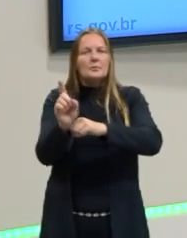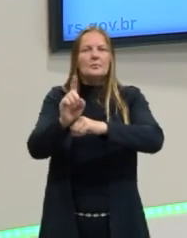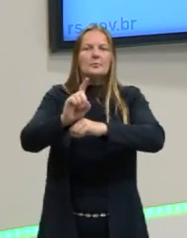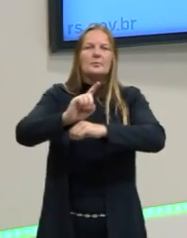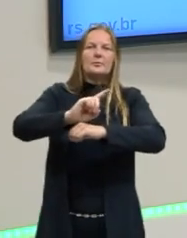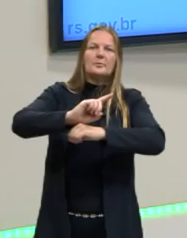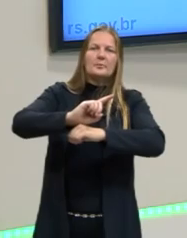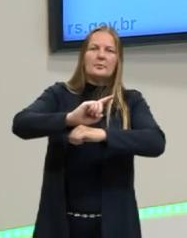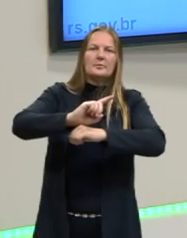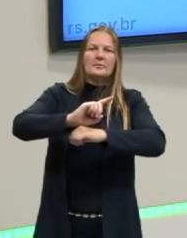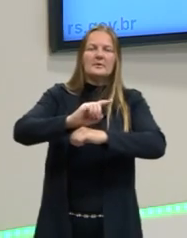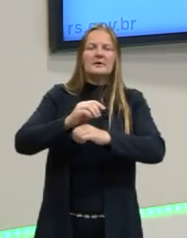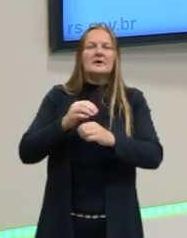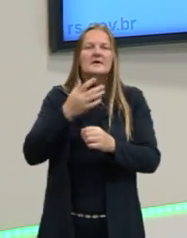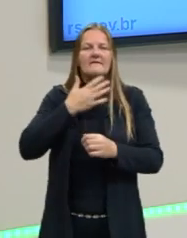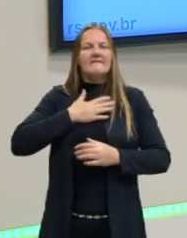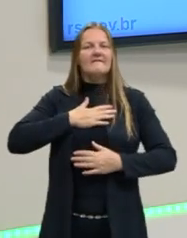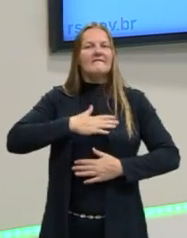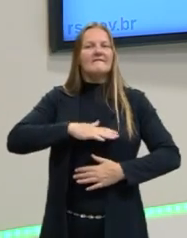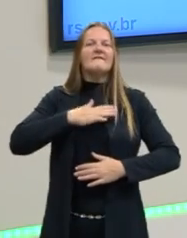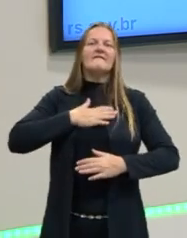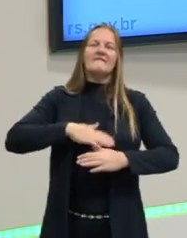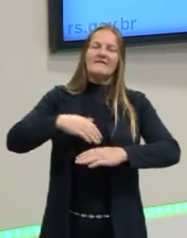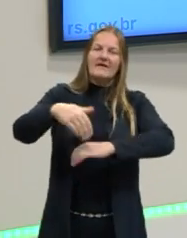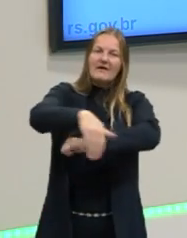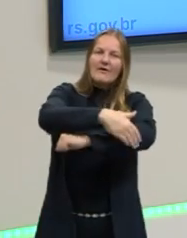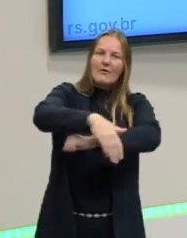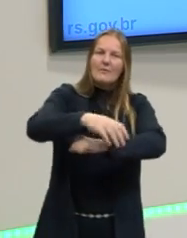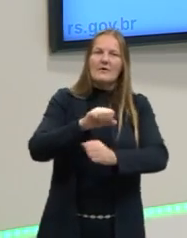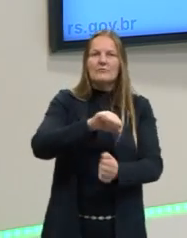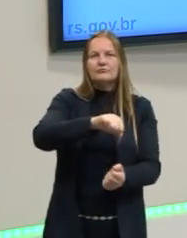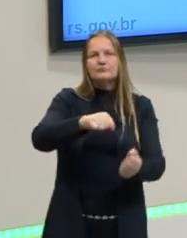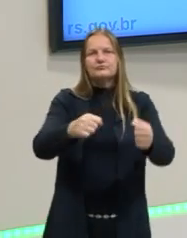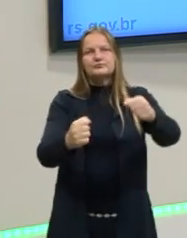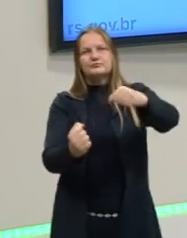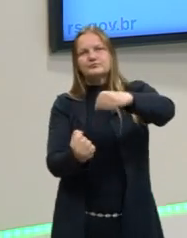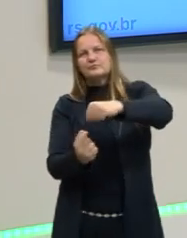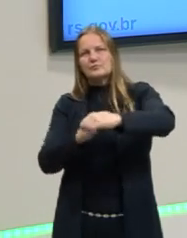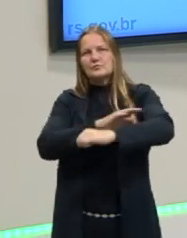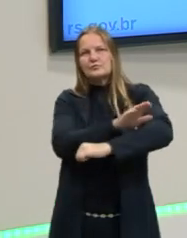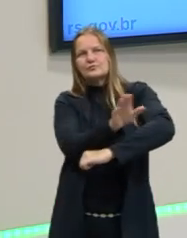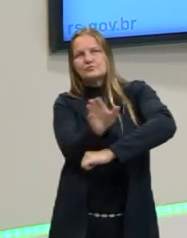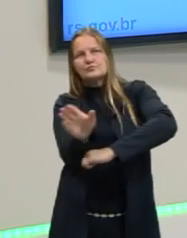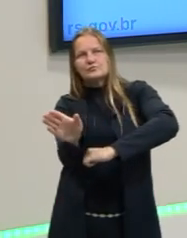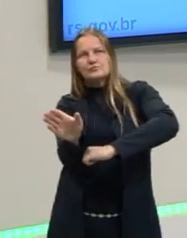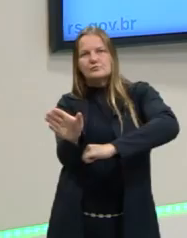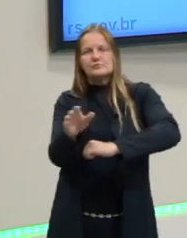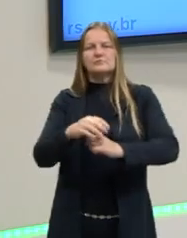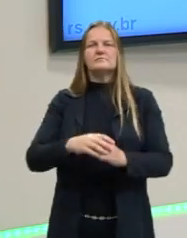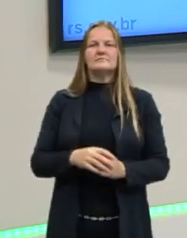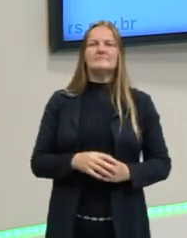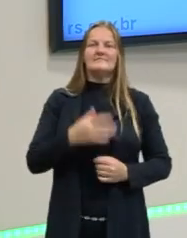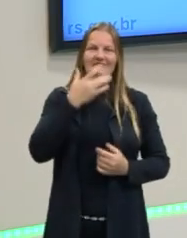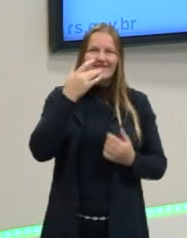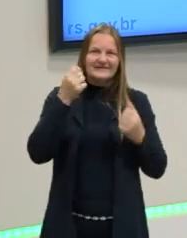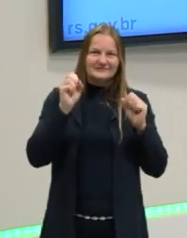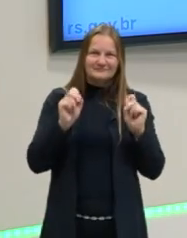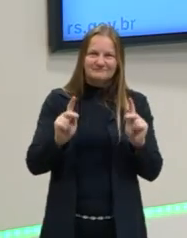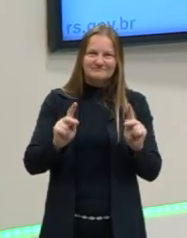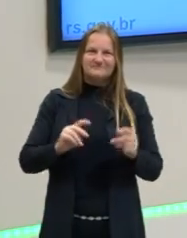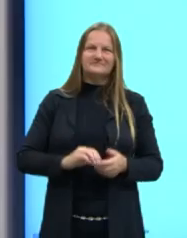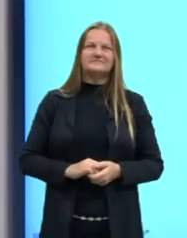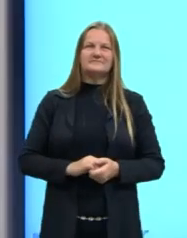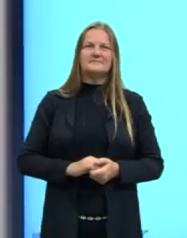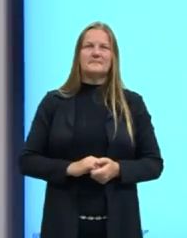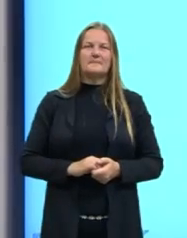carro para que você consiga entrar tranquilamente na rua, virando o volante do carro. Certo? Bom, então,